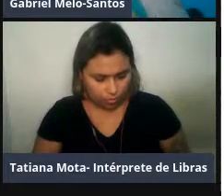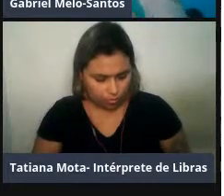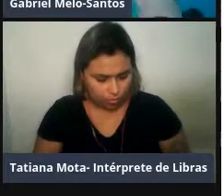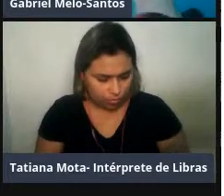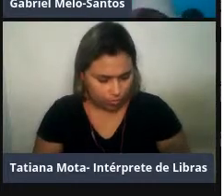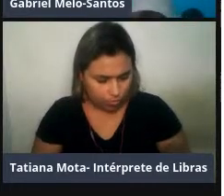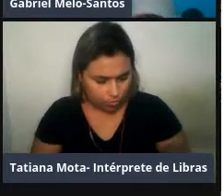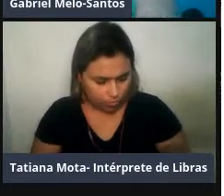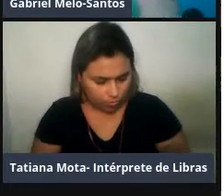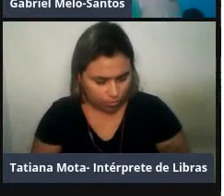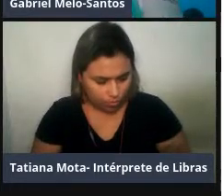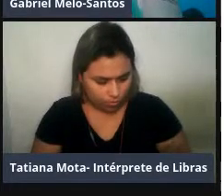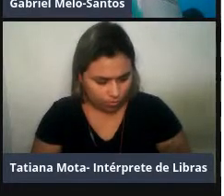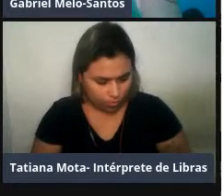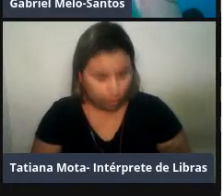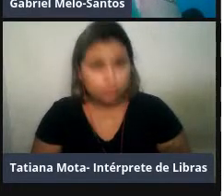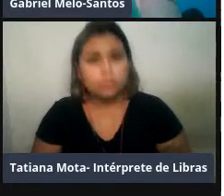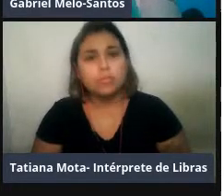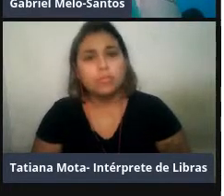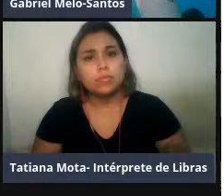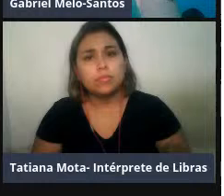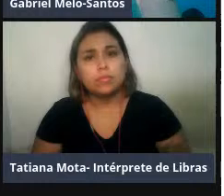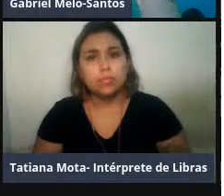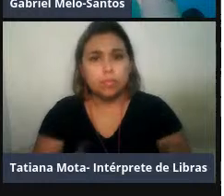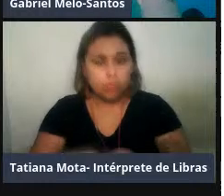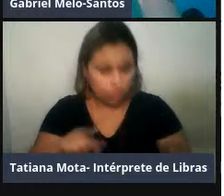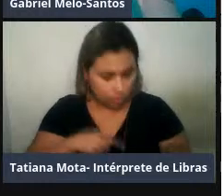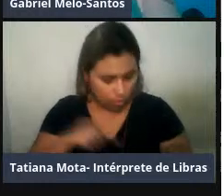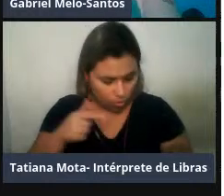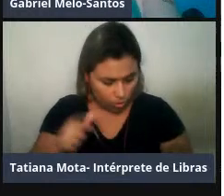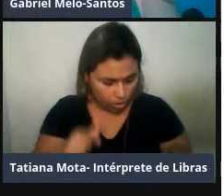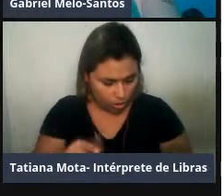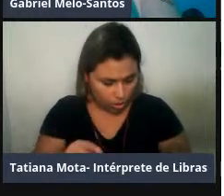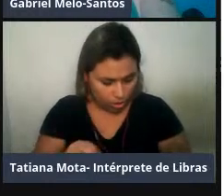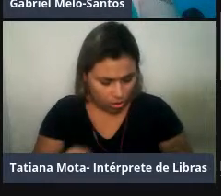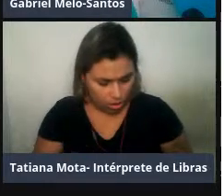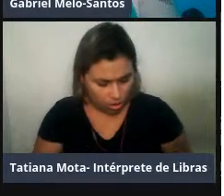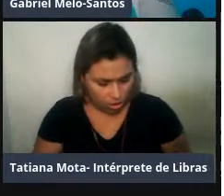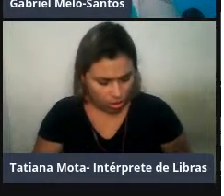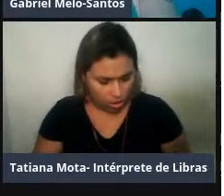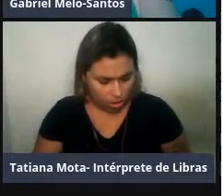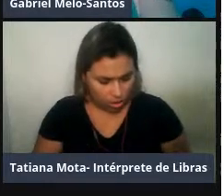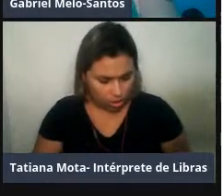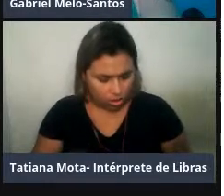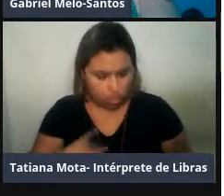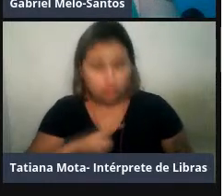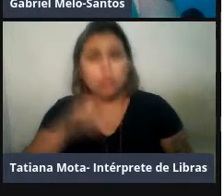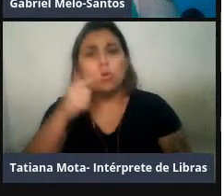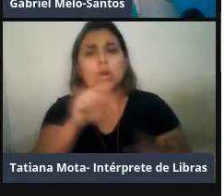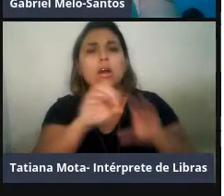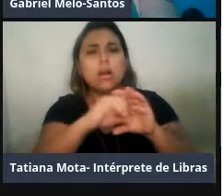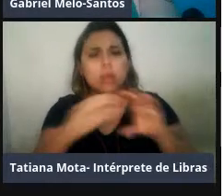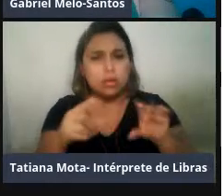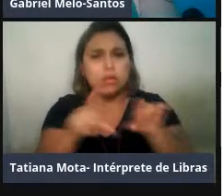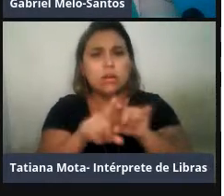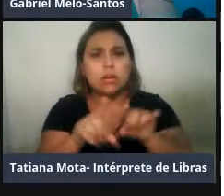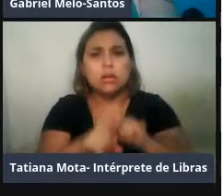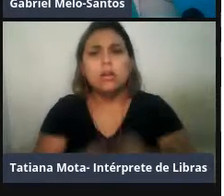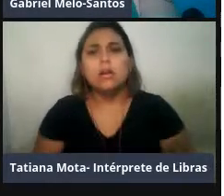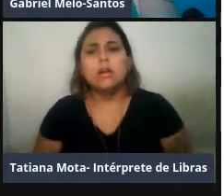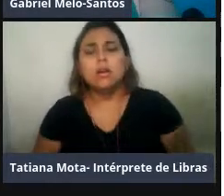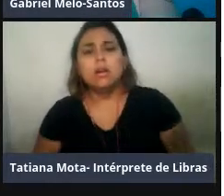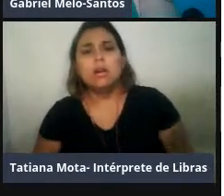outra característica interessante é que a maioria desses chamados eles tinham o fenômeno da bifonação, que é